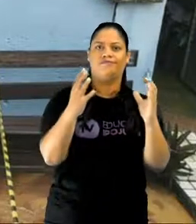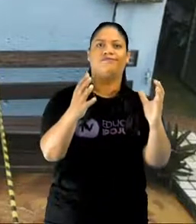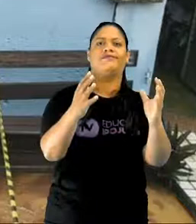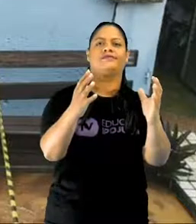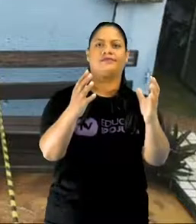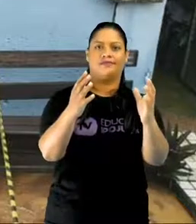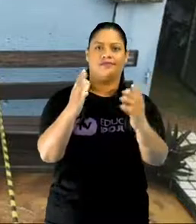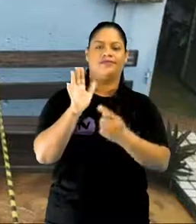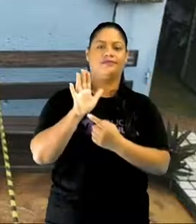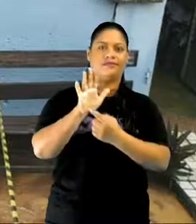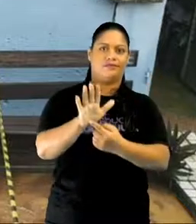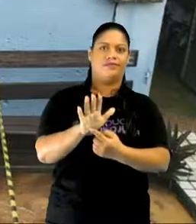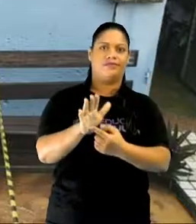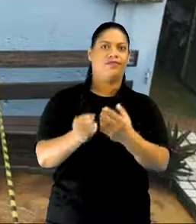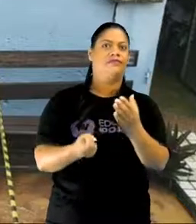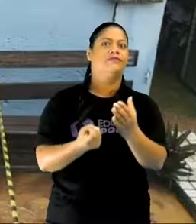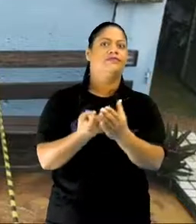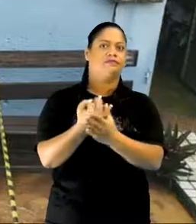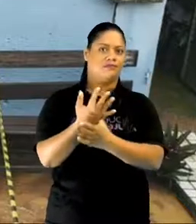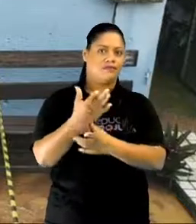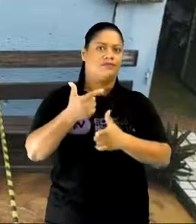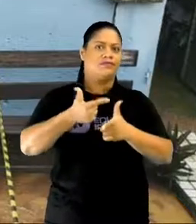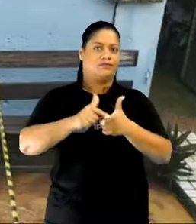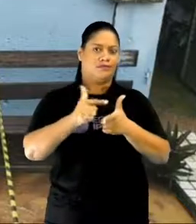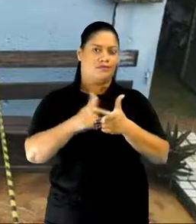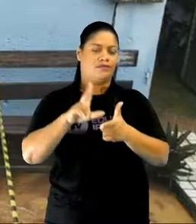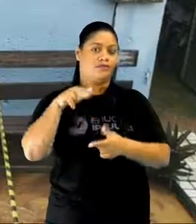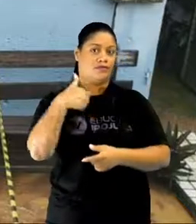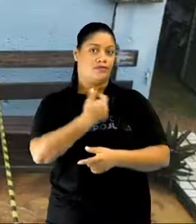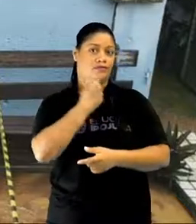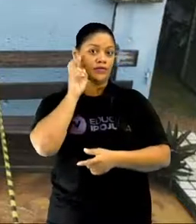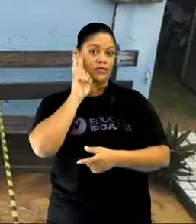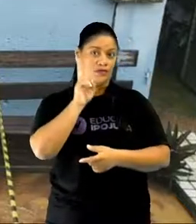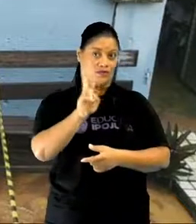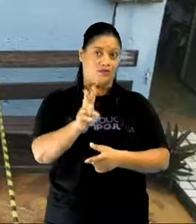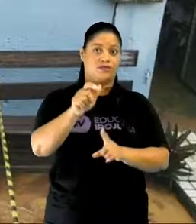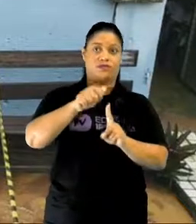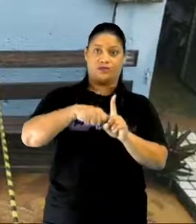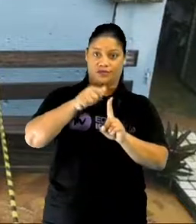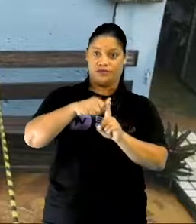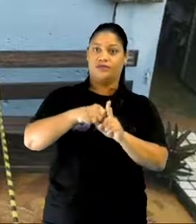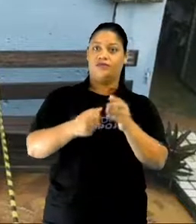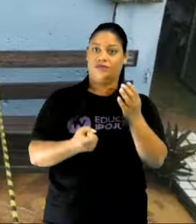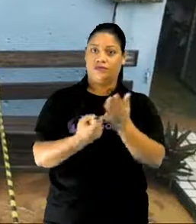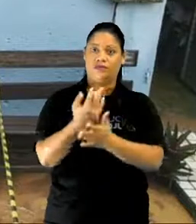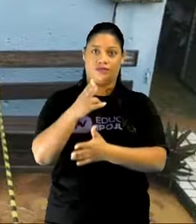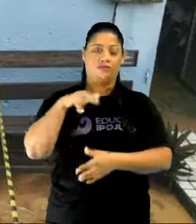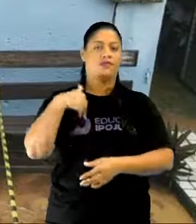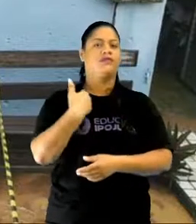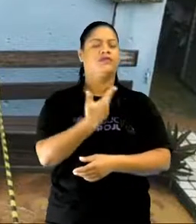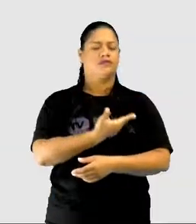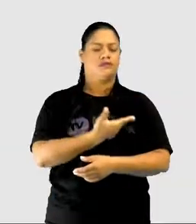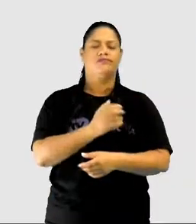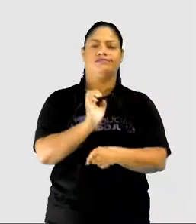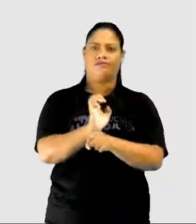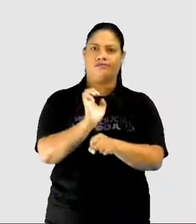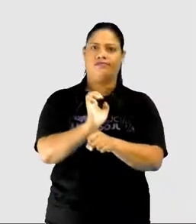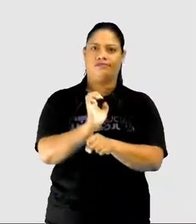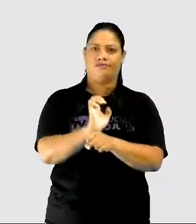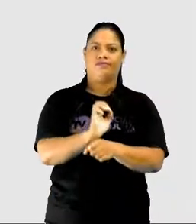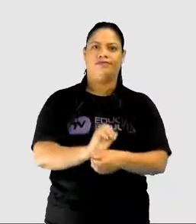e ocorrem esses acidentes que a gente viu aí nos últimos meses que aconteceram no nosso estado. Ok?